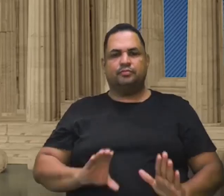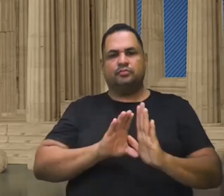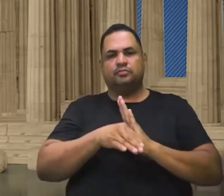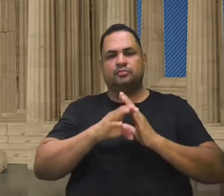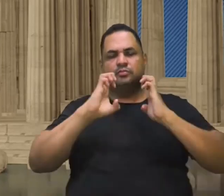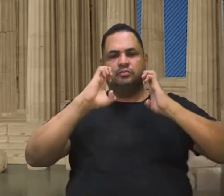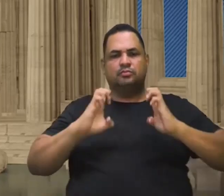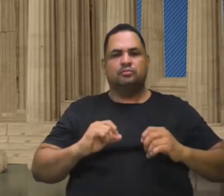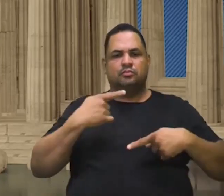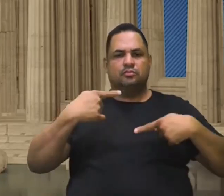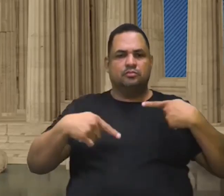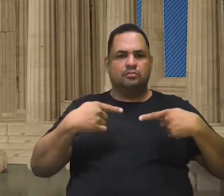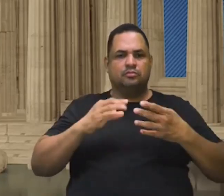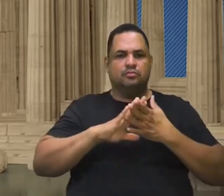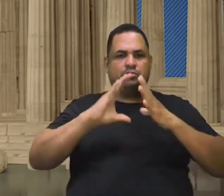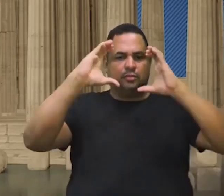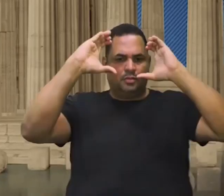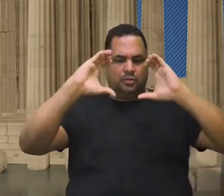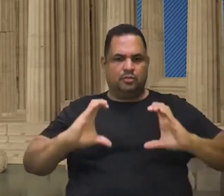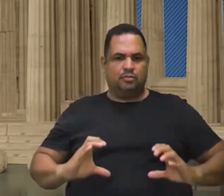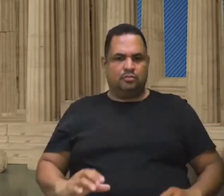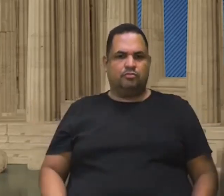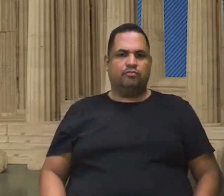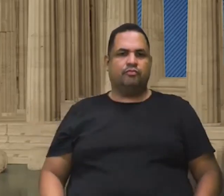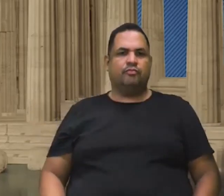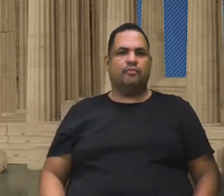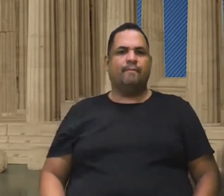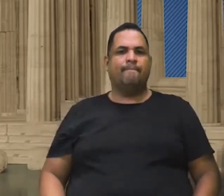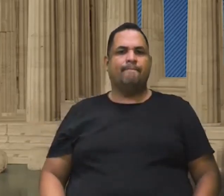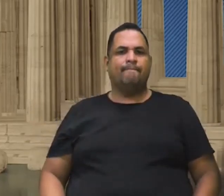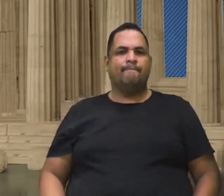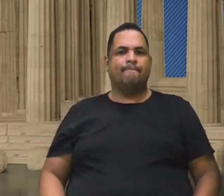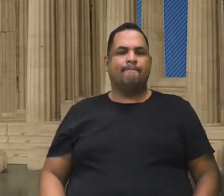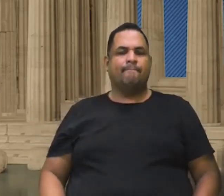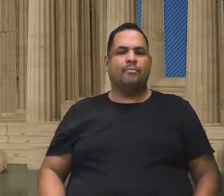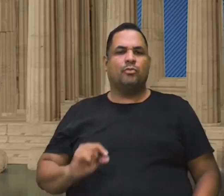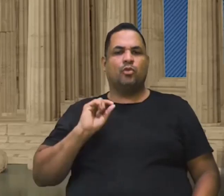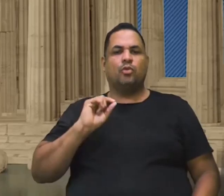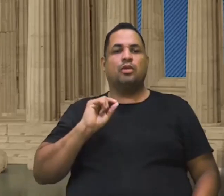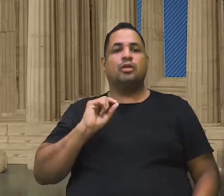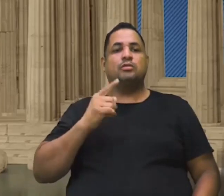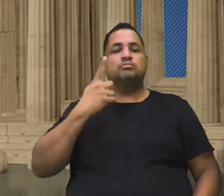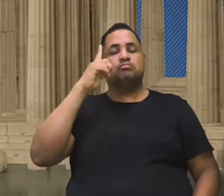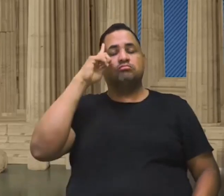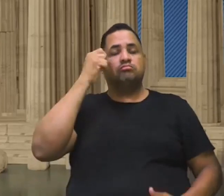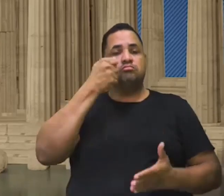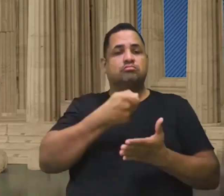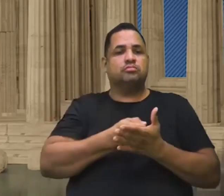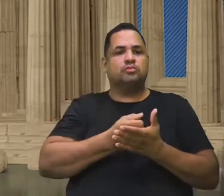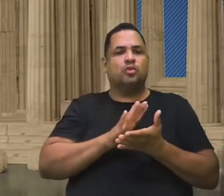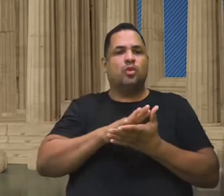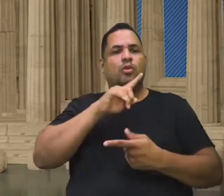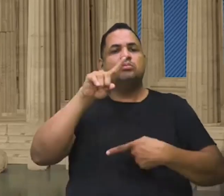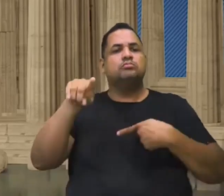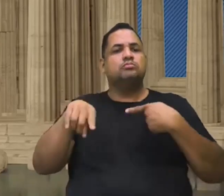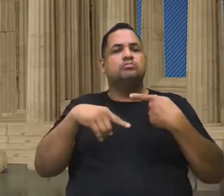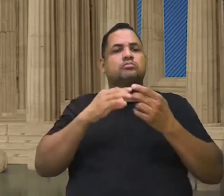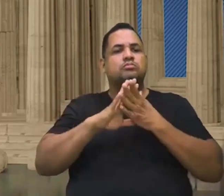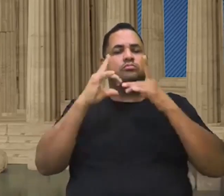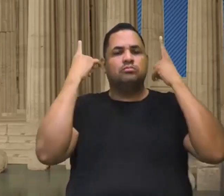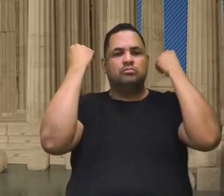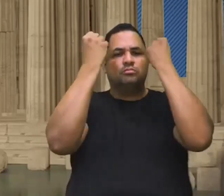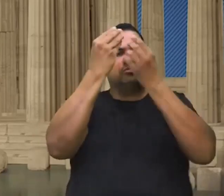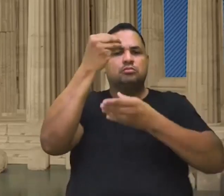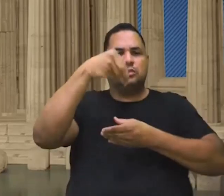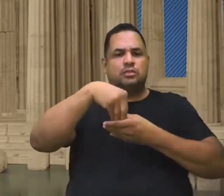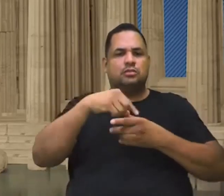ética, de política, cidadania, etc. E aí, ó, o eles decidiram? Qual a finalidade dos gregos antes, no âmbito